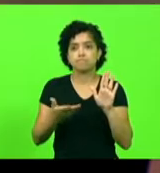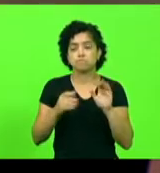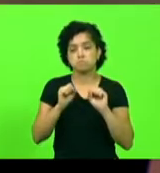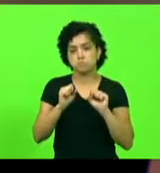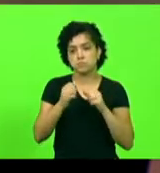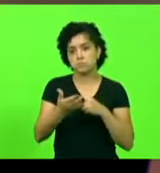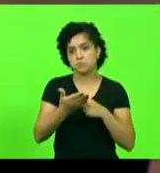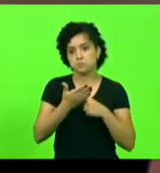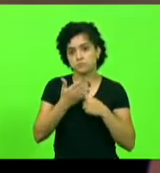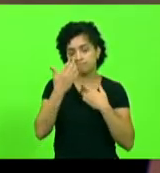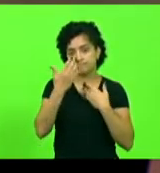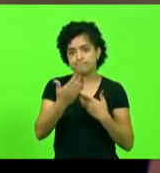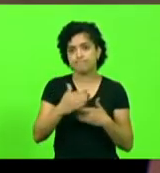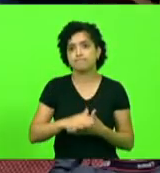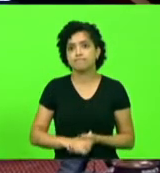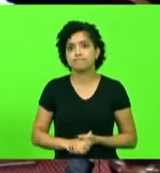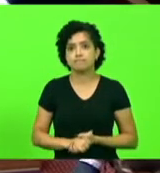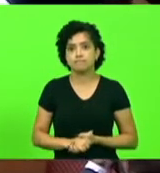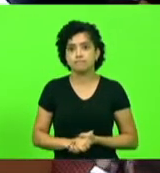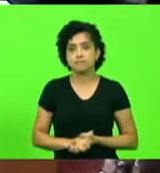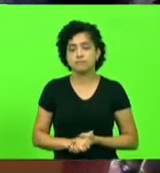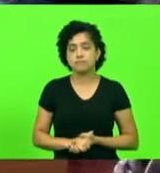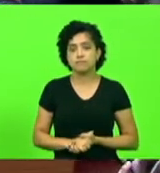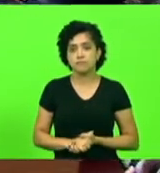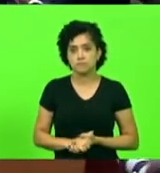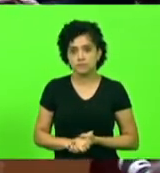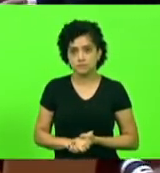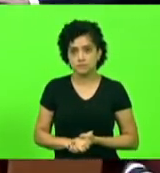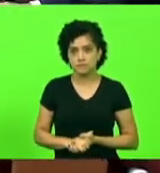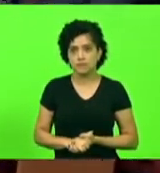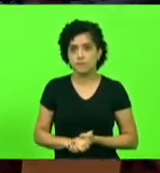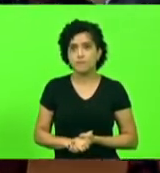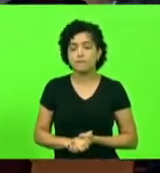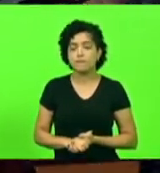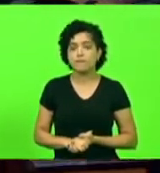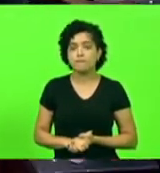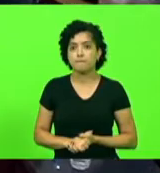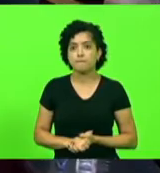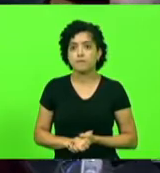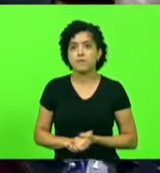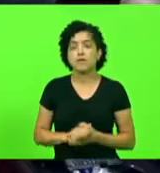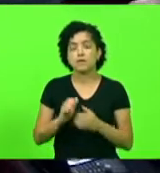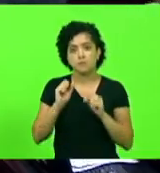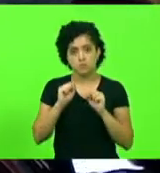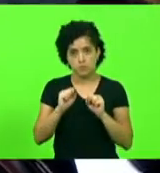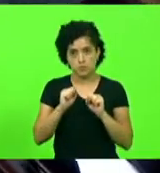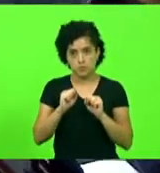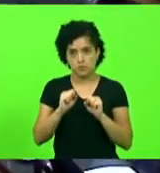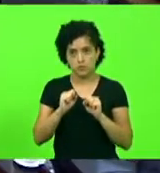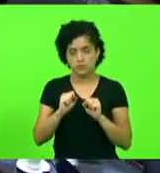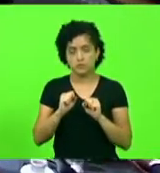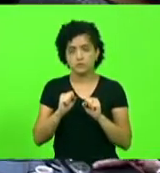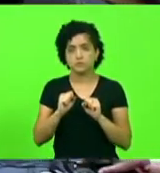ajudar. Eu agradeço. Sim, pode ser desta forma, presidente.